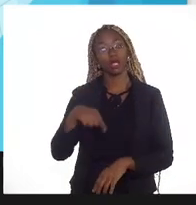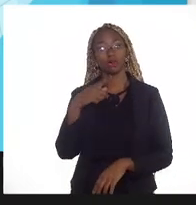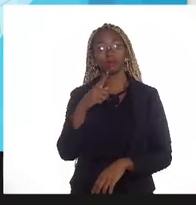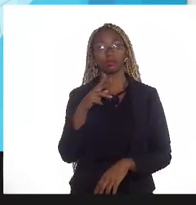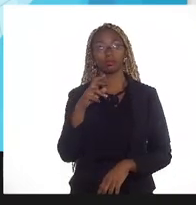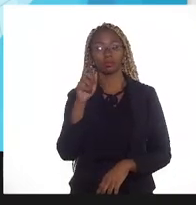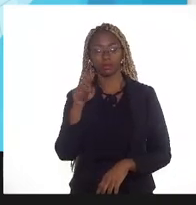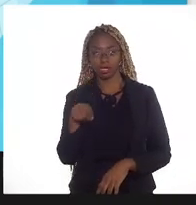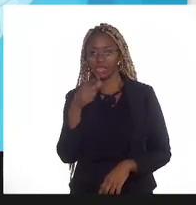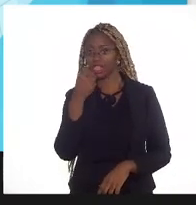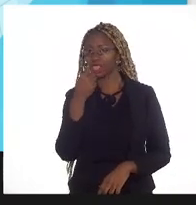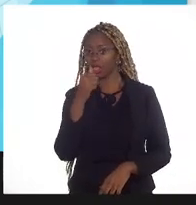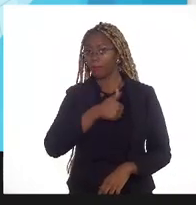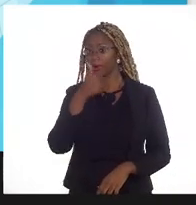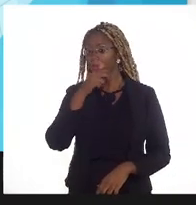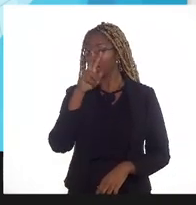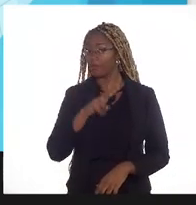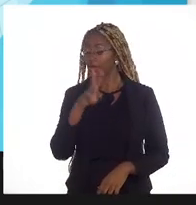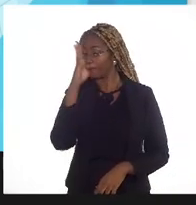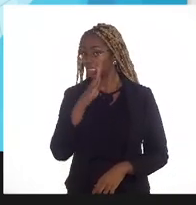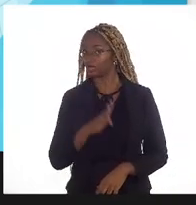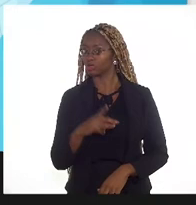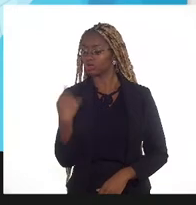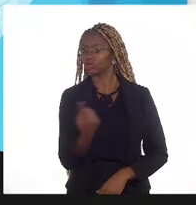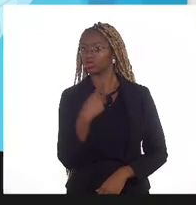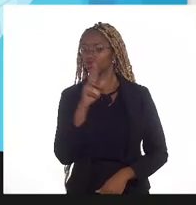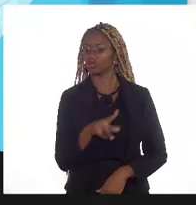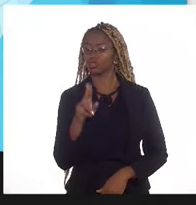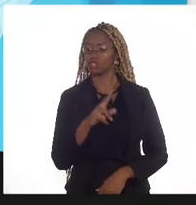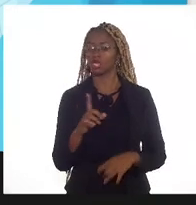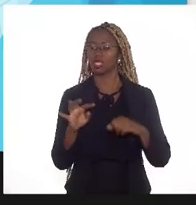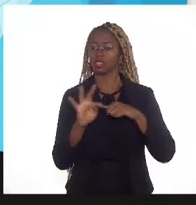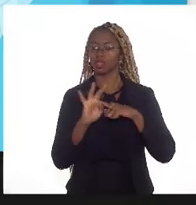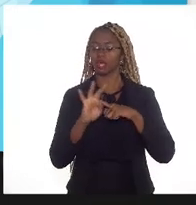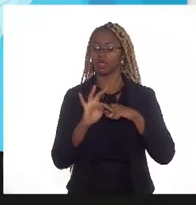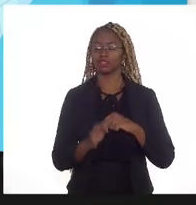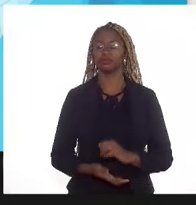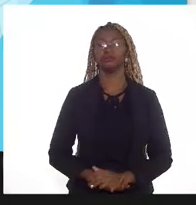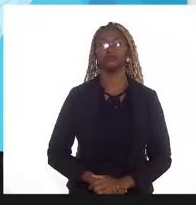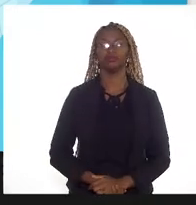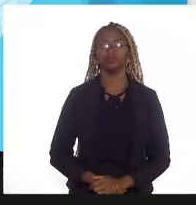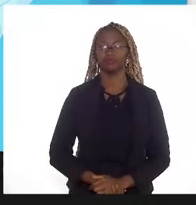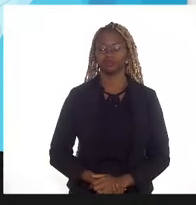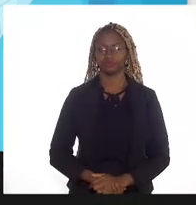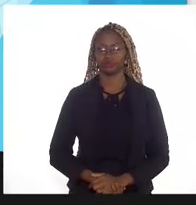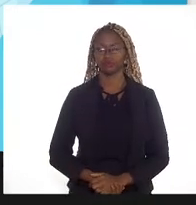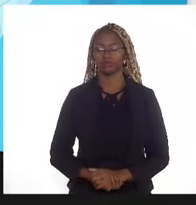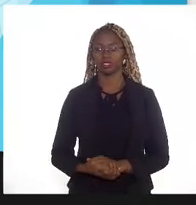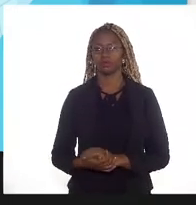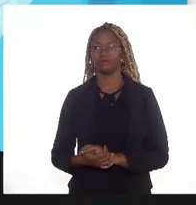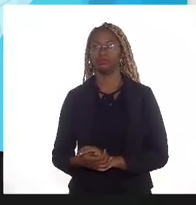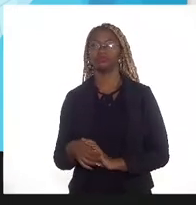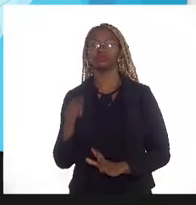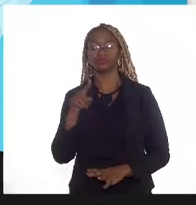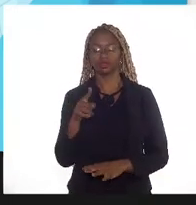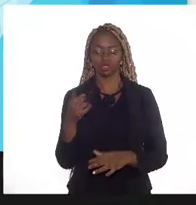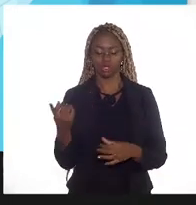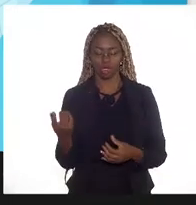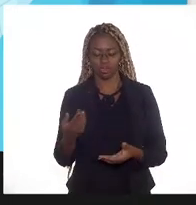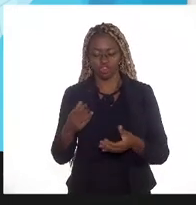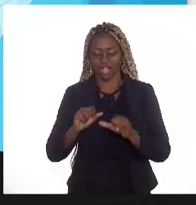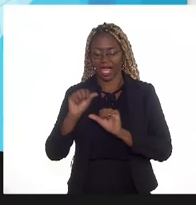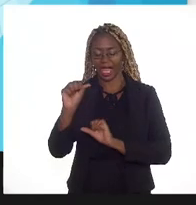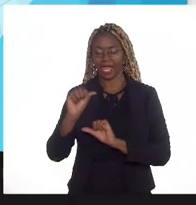primeira vez no Brasil que nós vamos usar essa técnica de injeção alternada